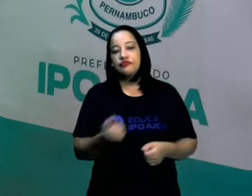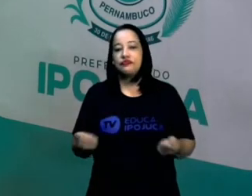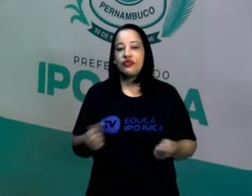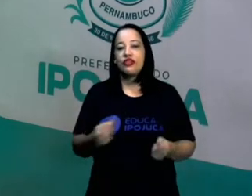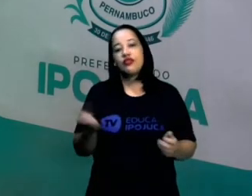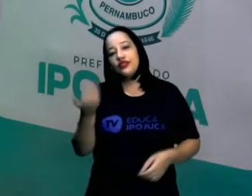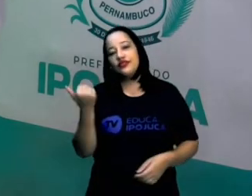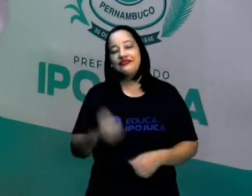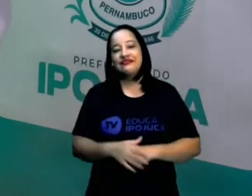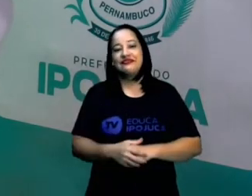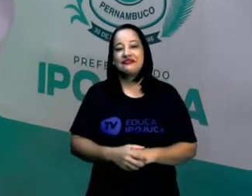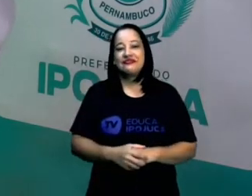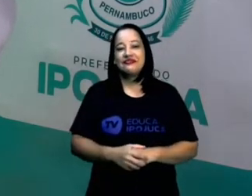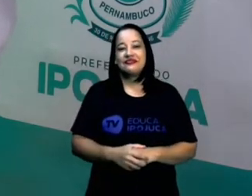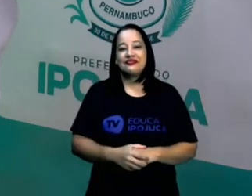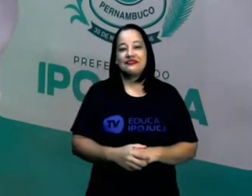lá.